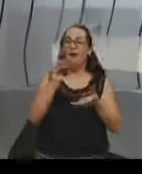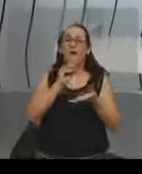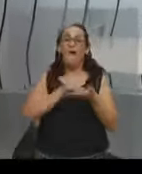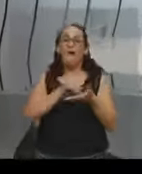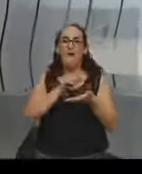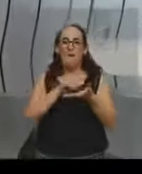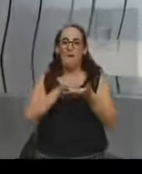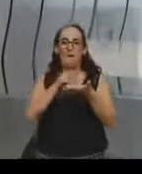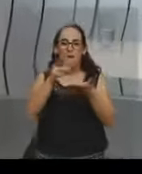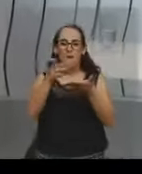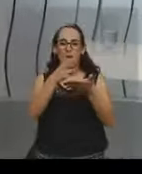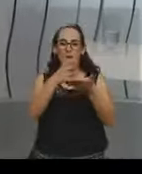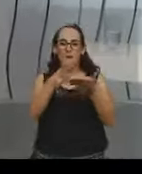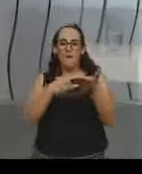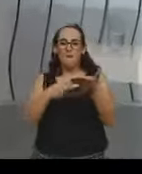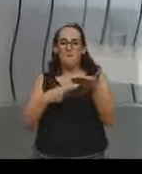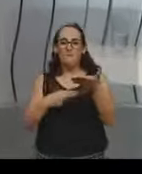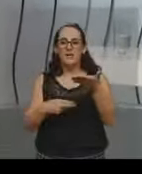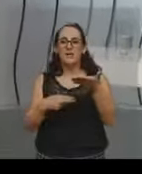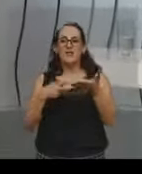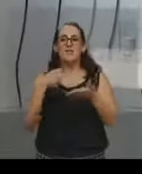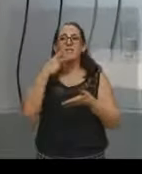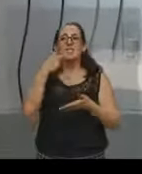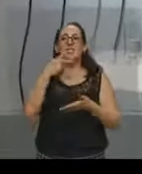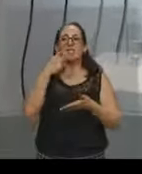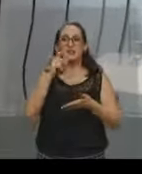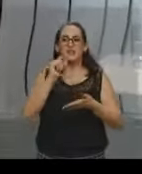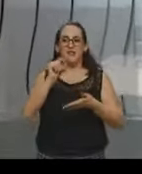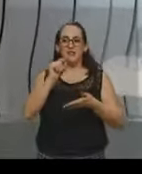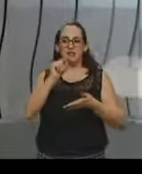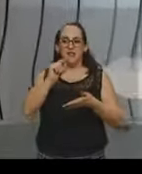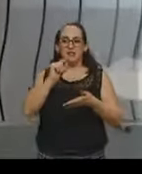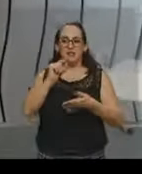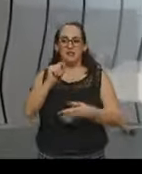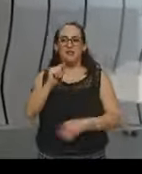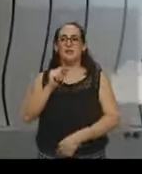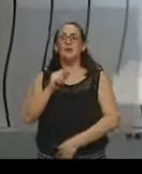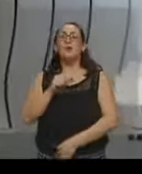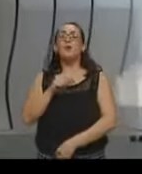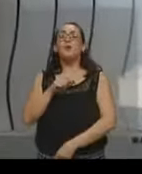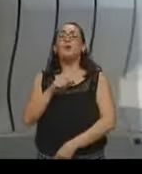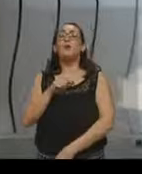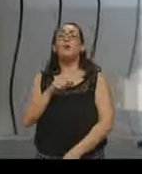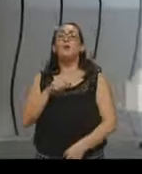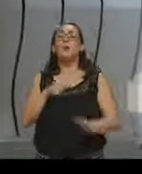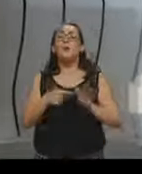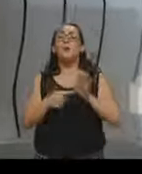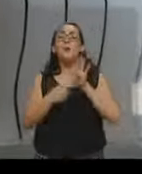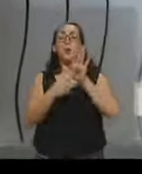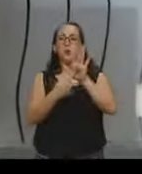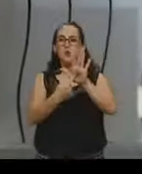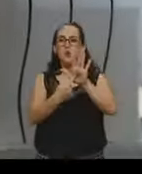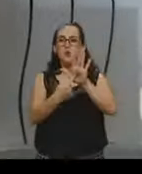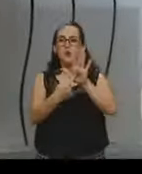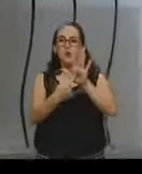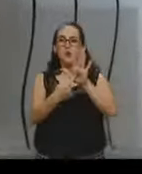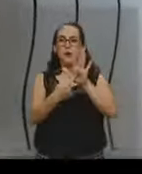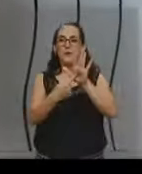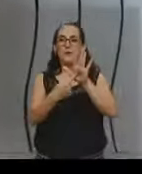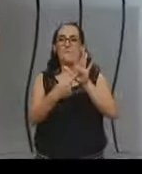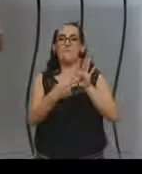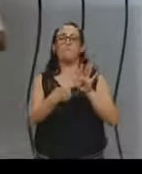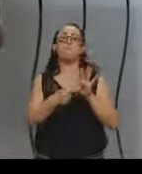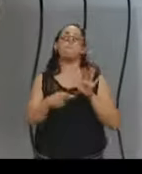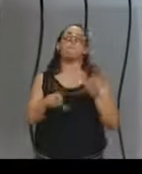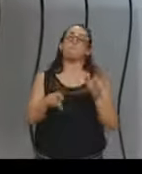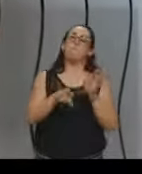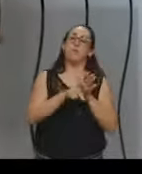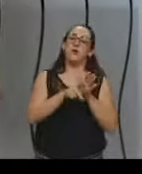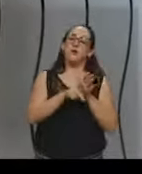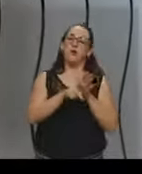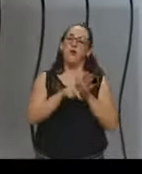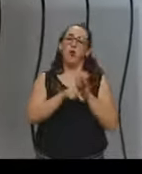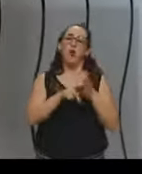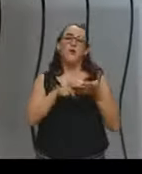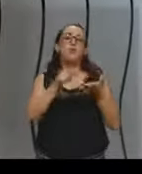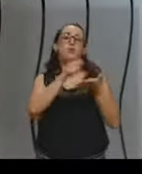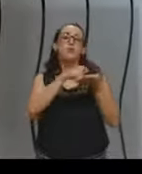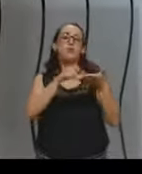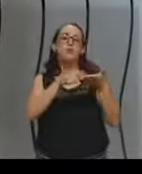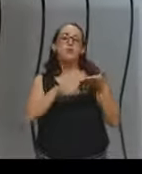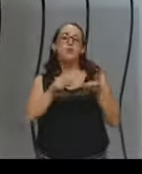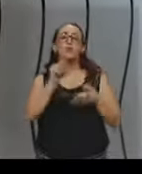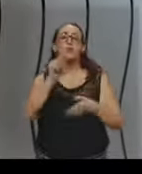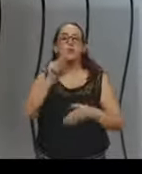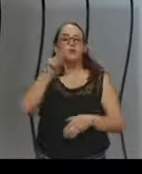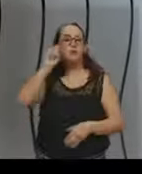sobre um registro de câmera escura. E o registro é em preto e branco, certo? Eu passei uma vida inteira